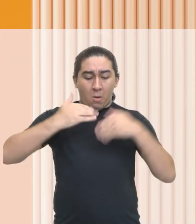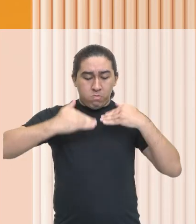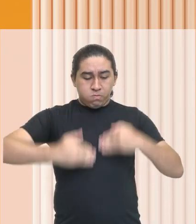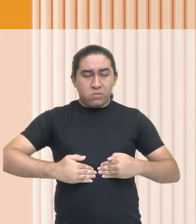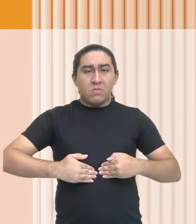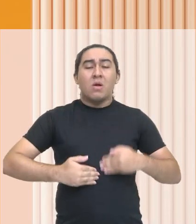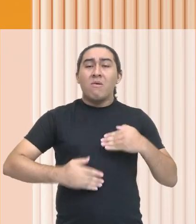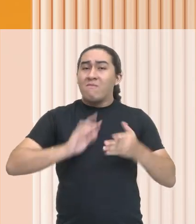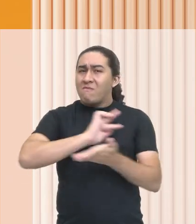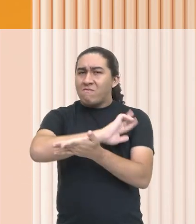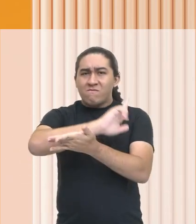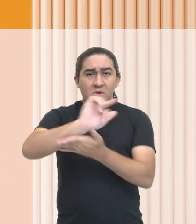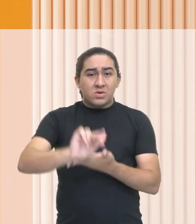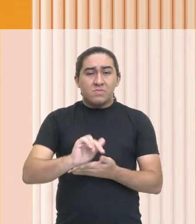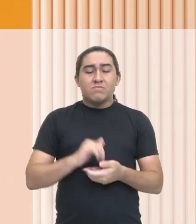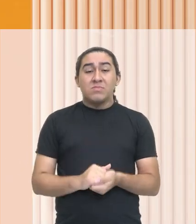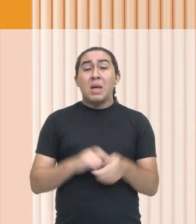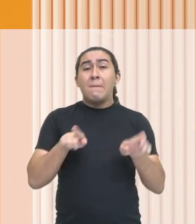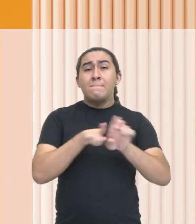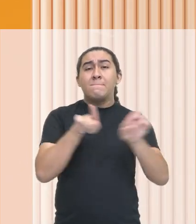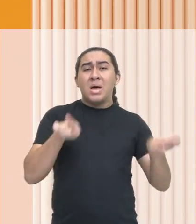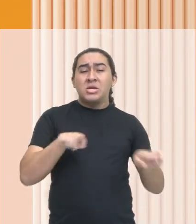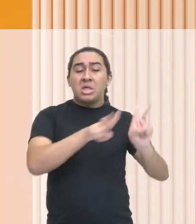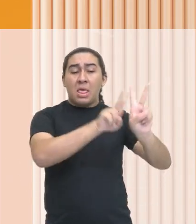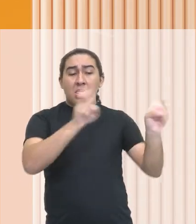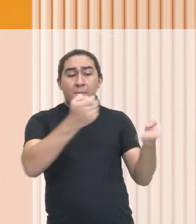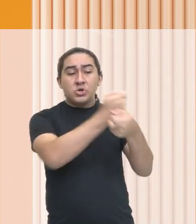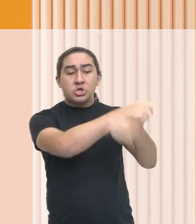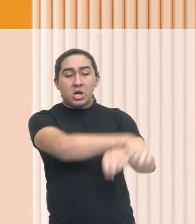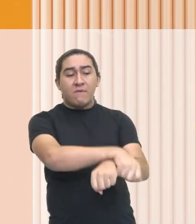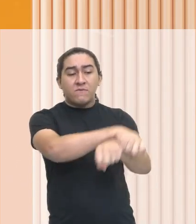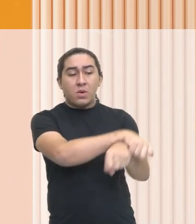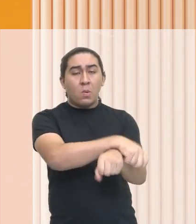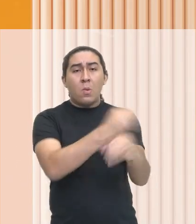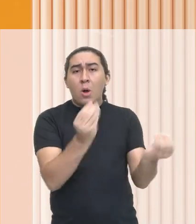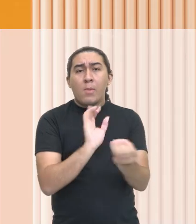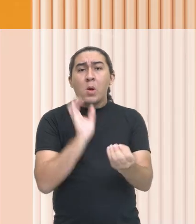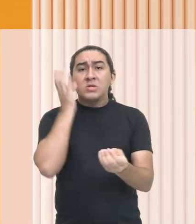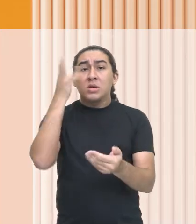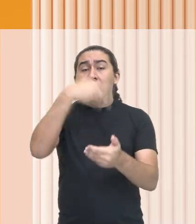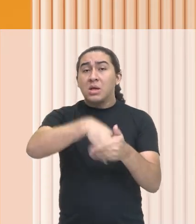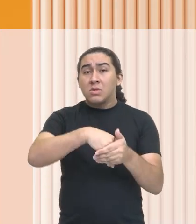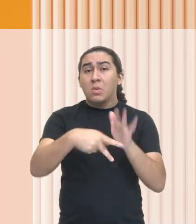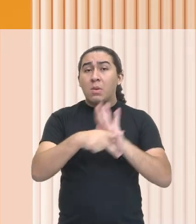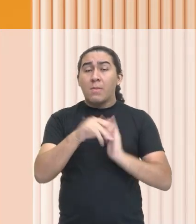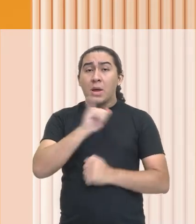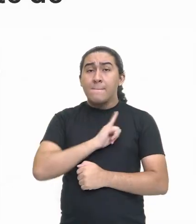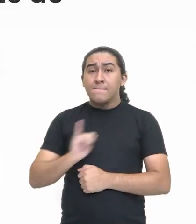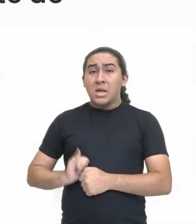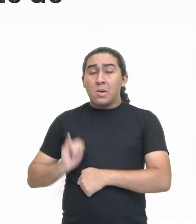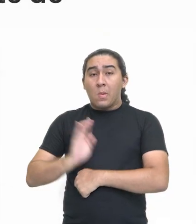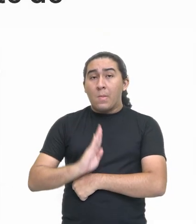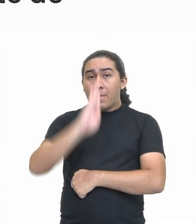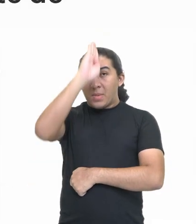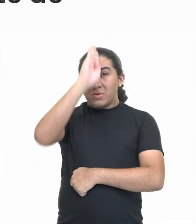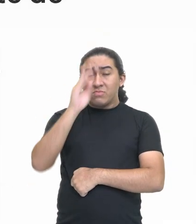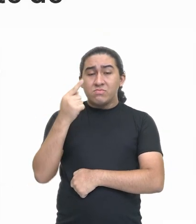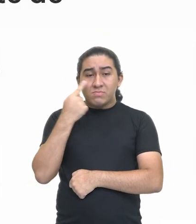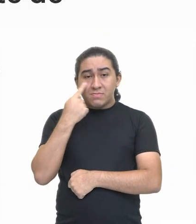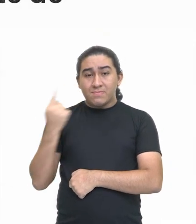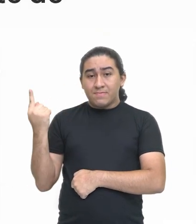Ok? E a escravidão? Como é que acontecia a escravidão dentro do Império Romano? Vamos verificar?